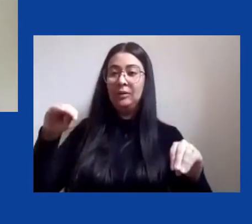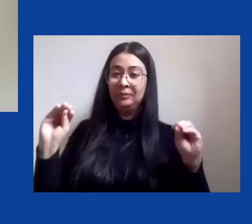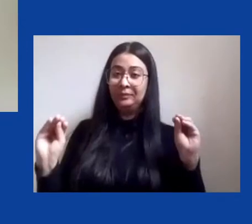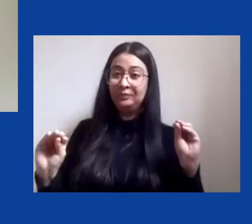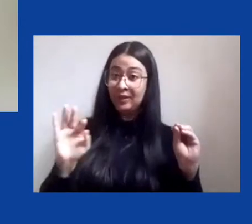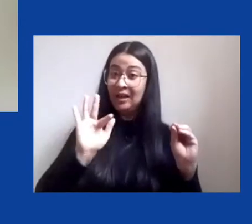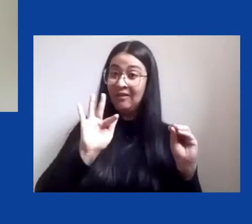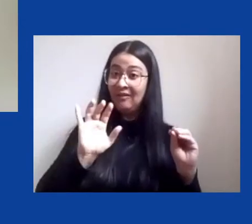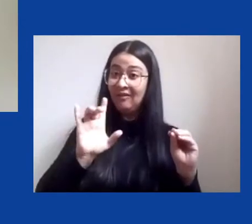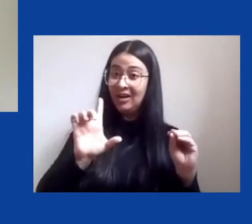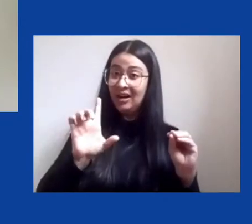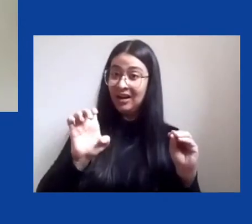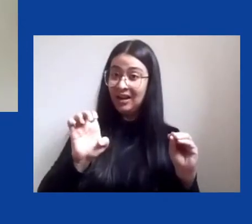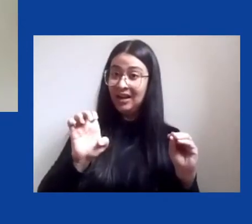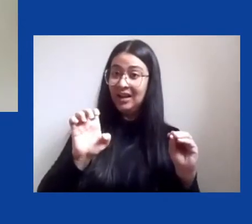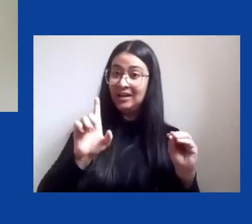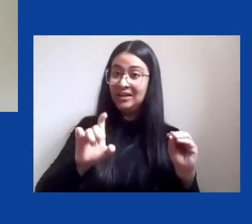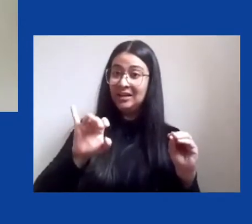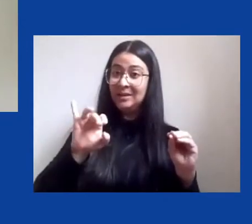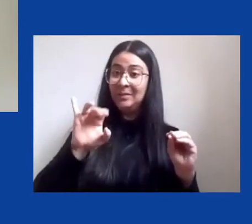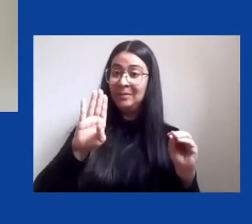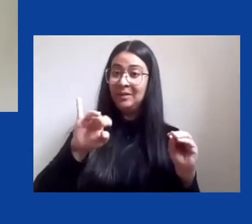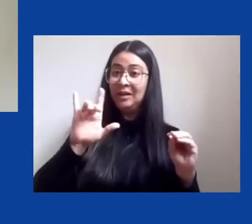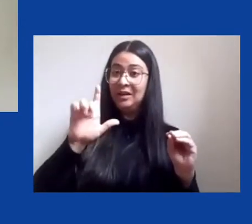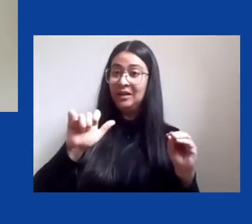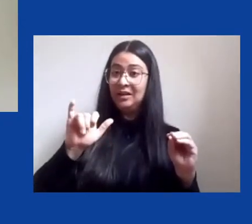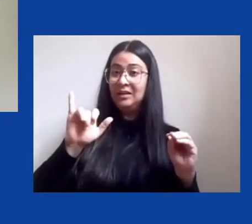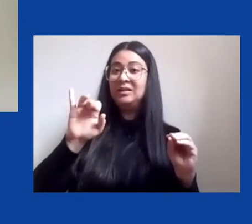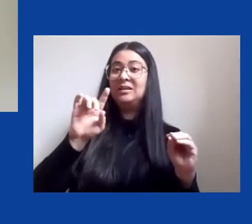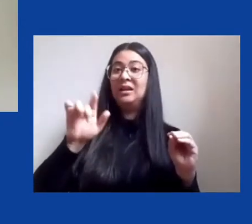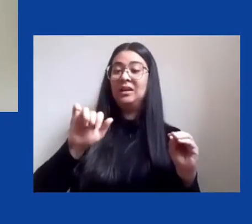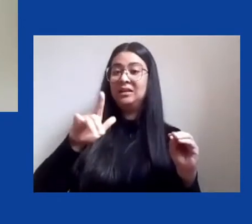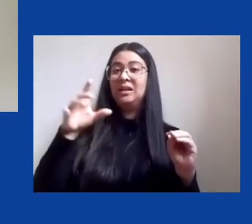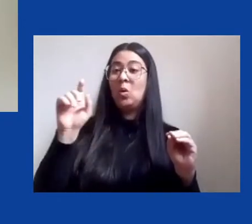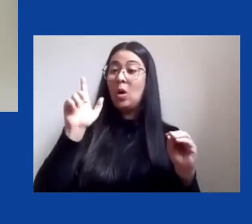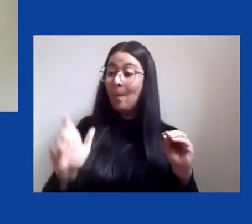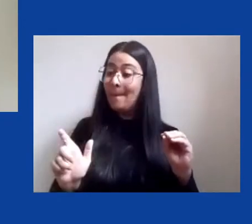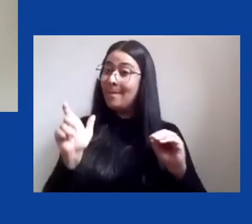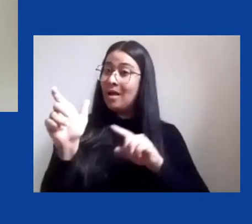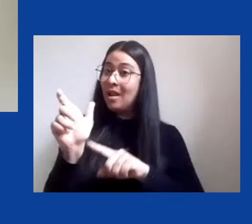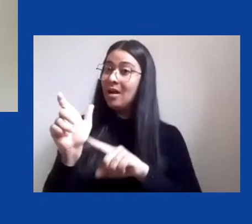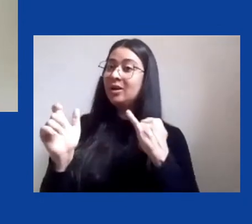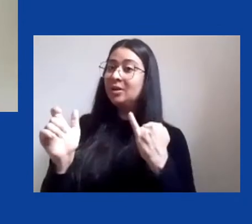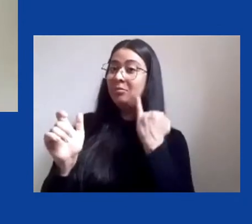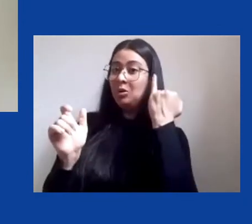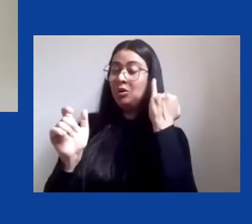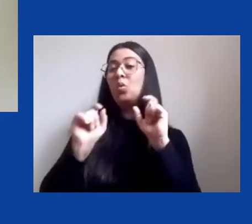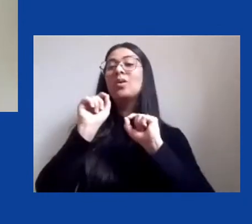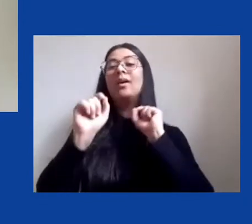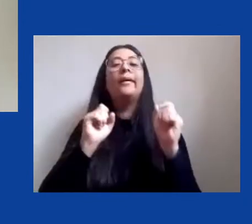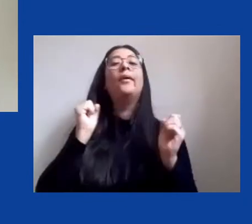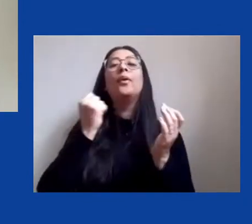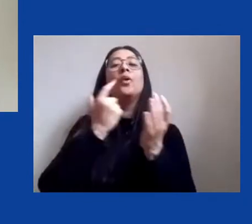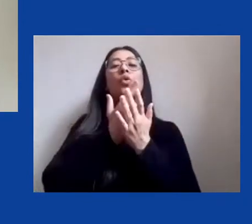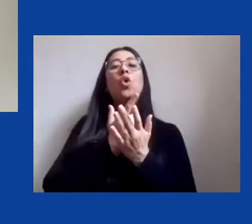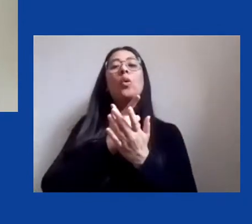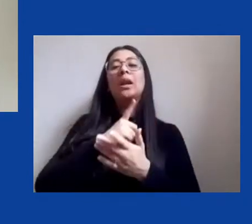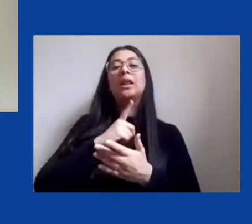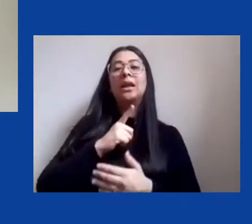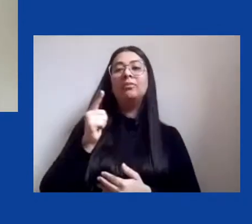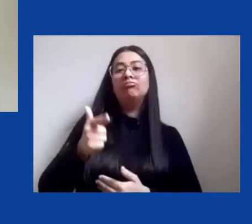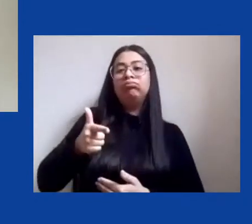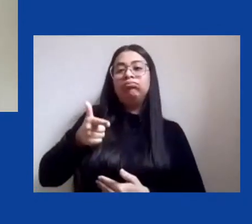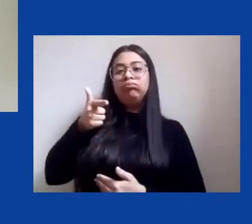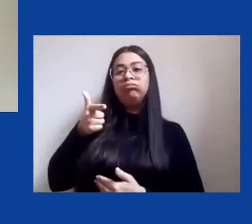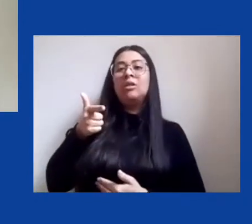palavra e uma noção chave nesse processo e nesse contexto de compra e posse de armas de fogo por residentes de áreas rurais